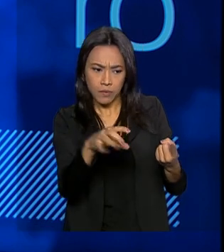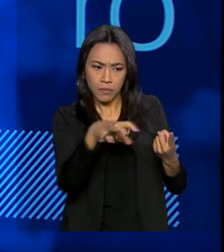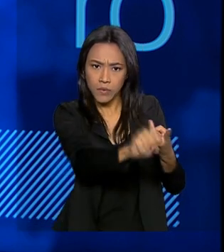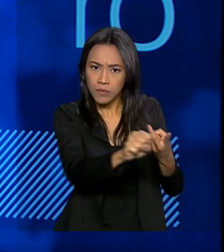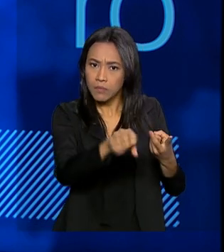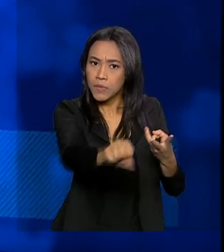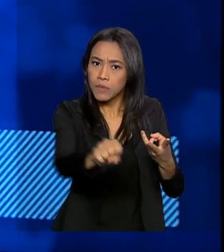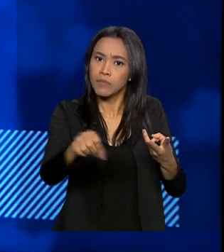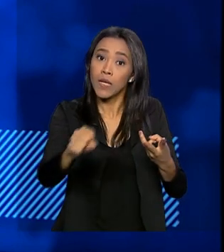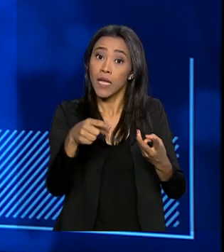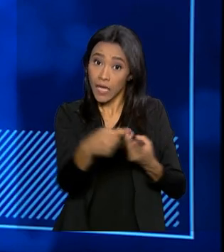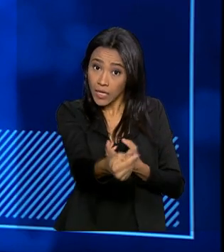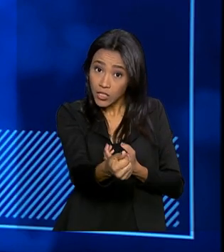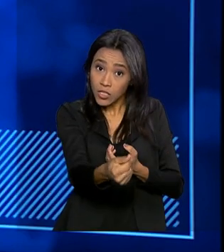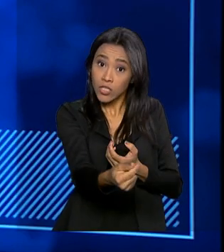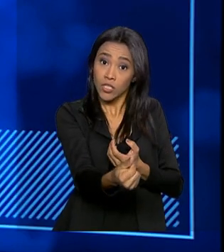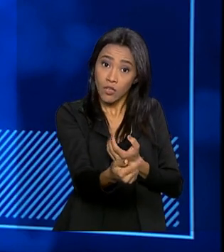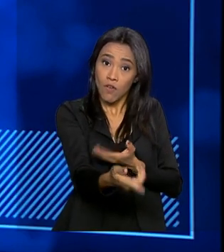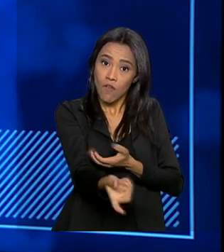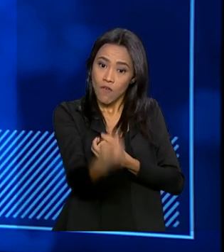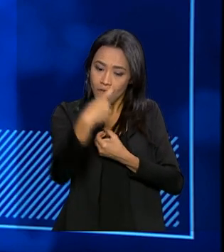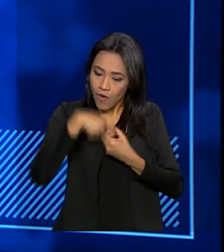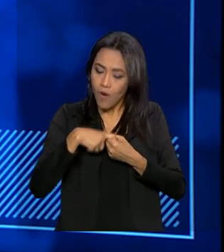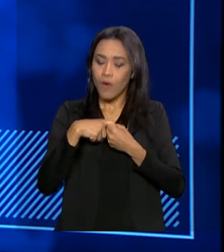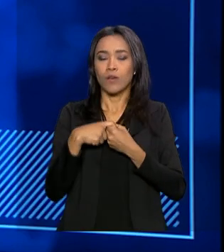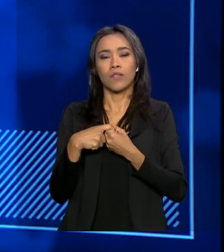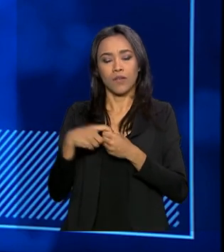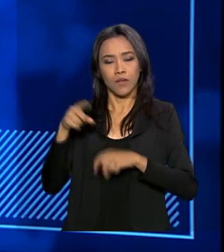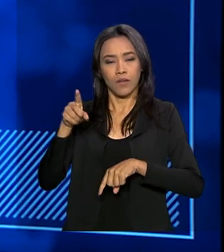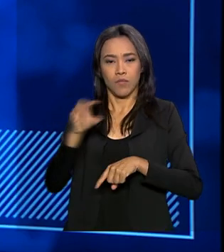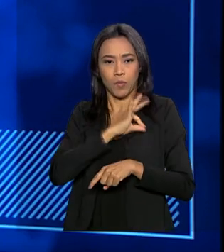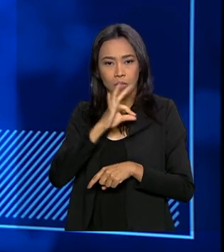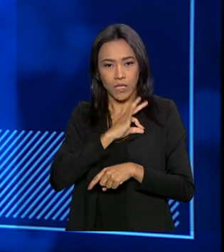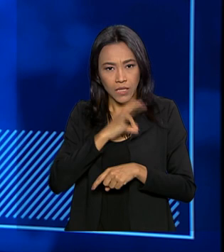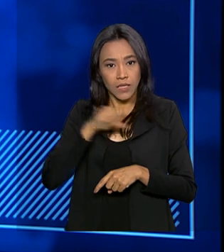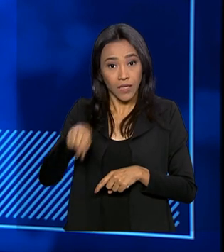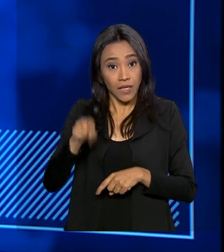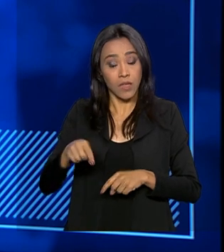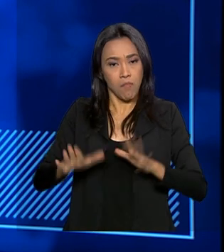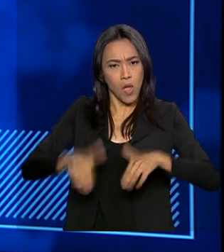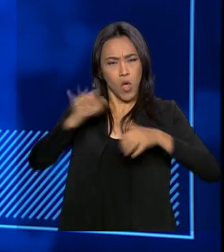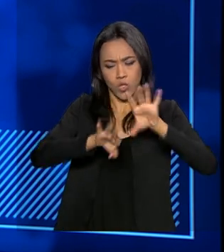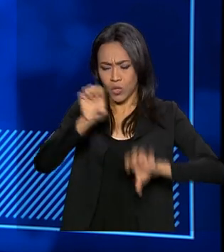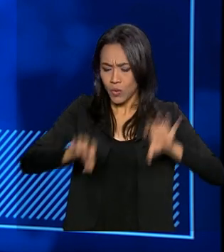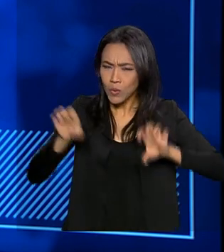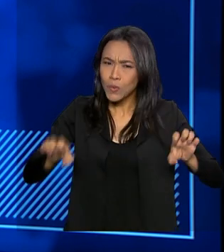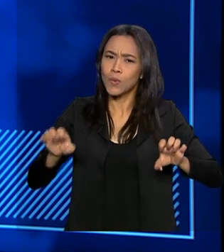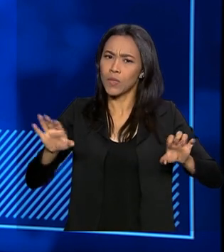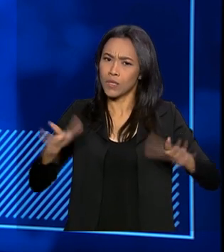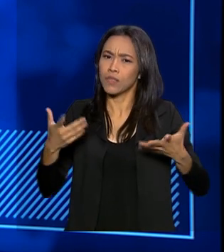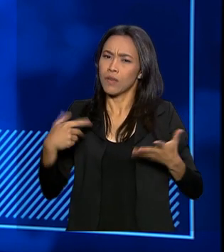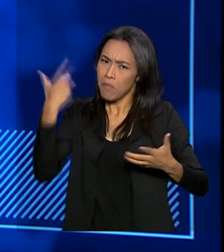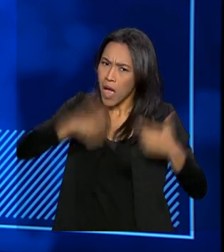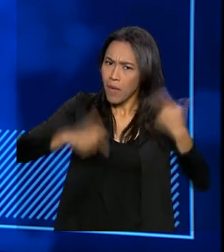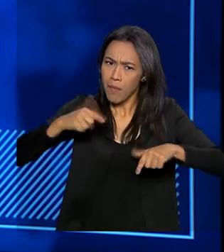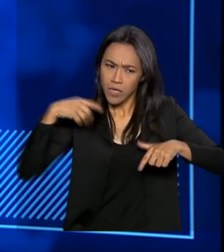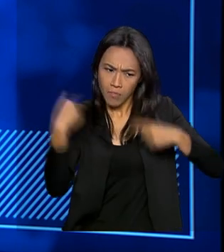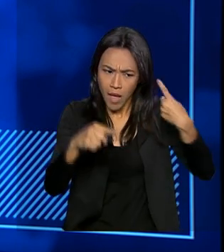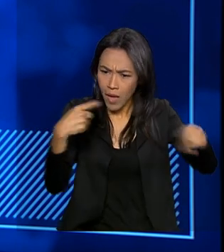recursos retornarão para as polícias, que terão melhores estruturas para fazer mais apreensões ainda, e com isso